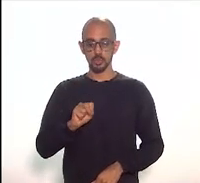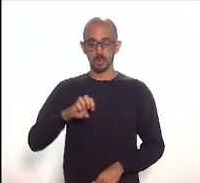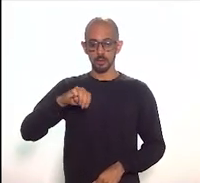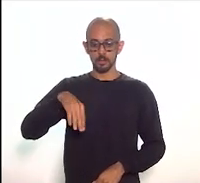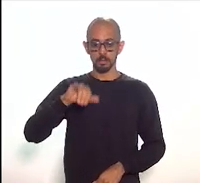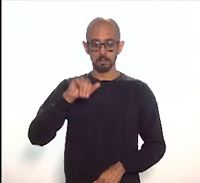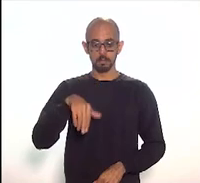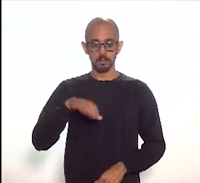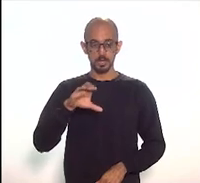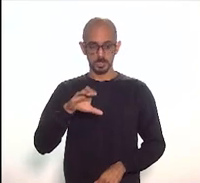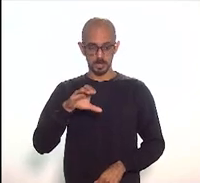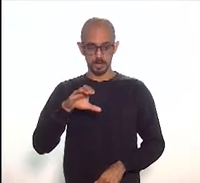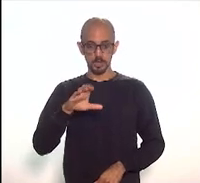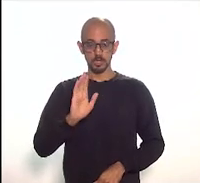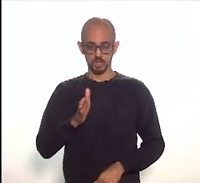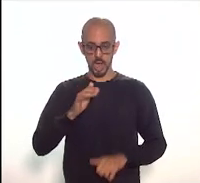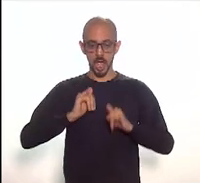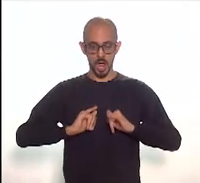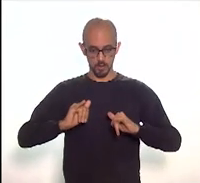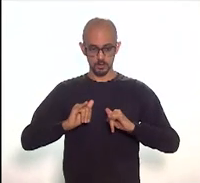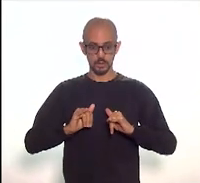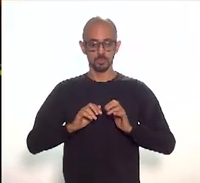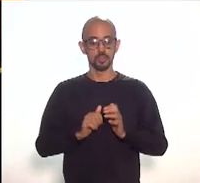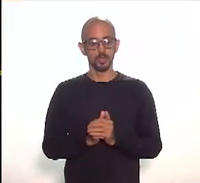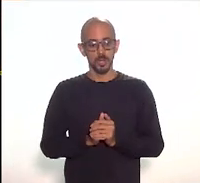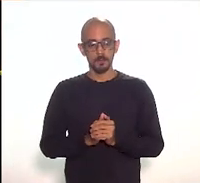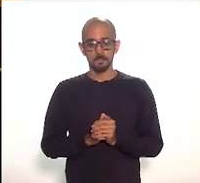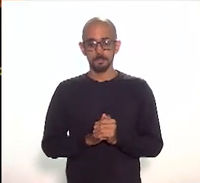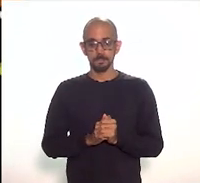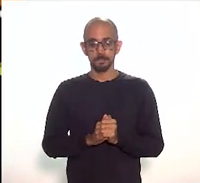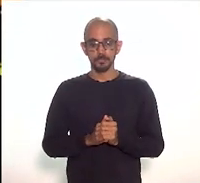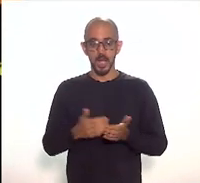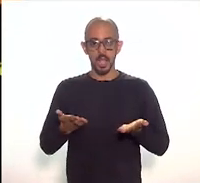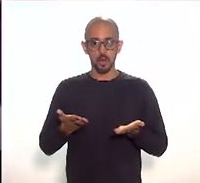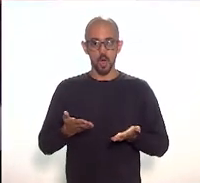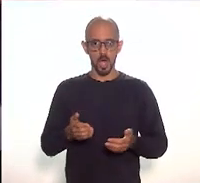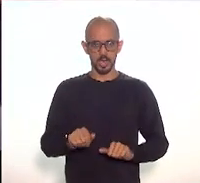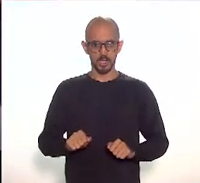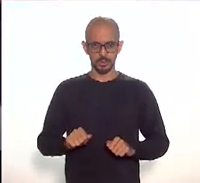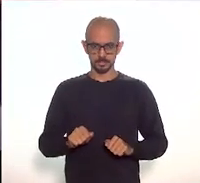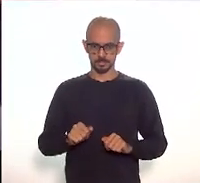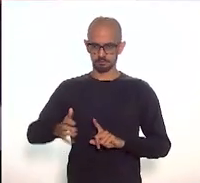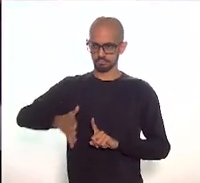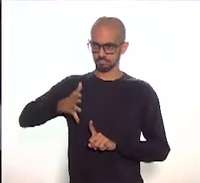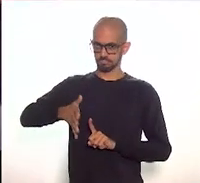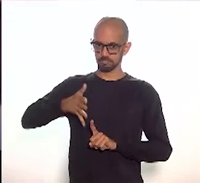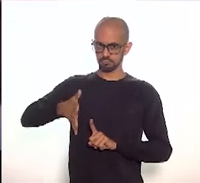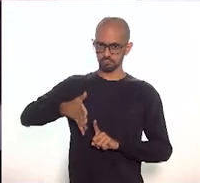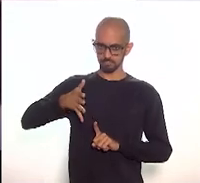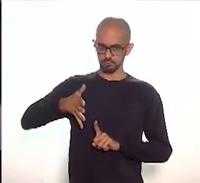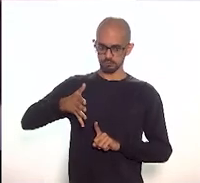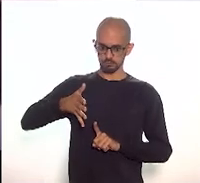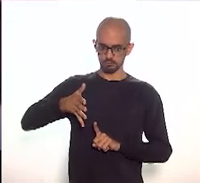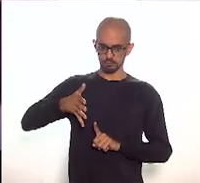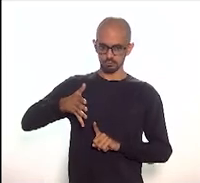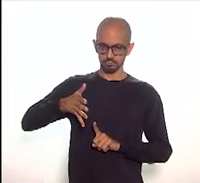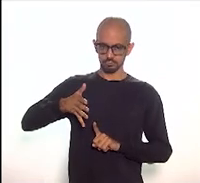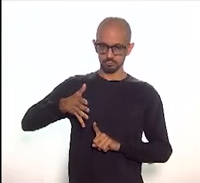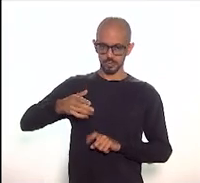aqui. quero anunciar, passar a palavra para